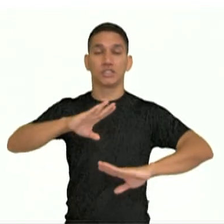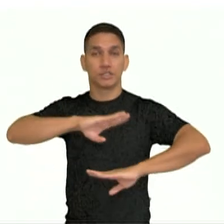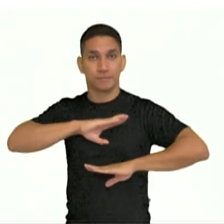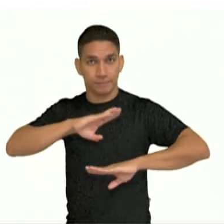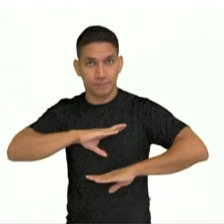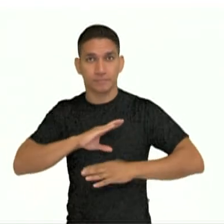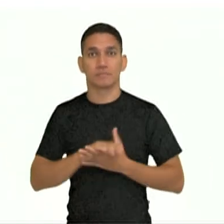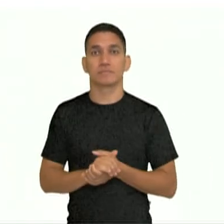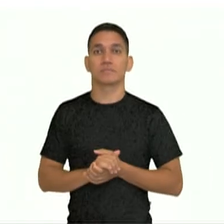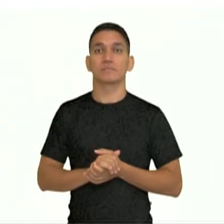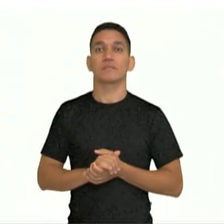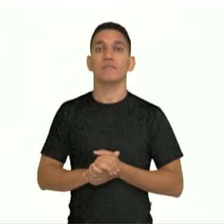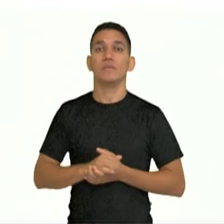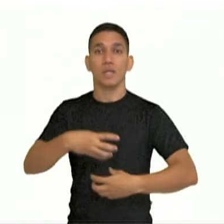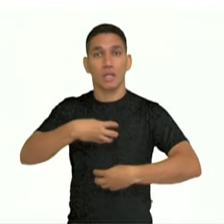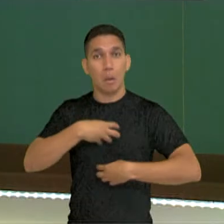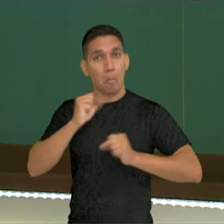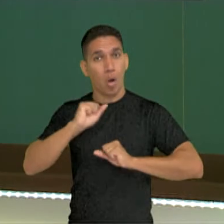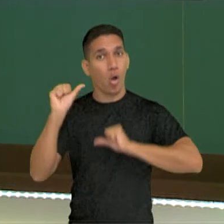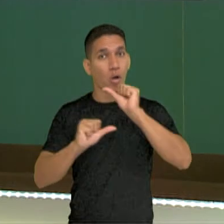sentido sempre pode ser outro.